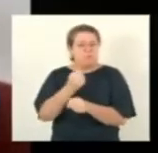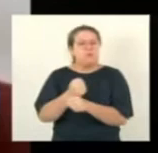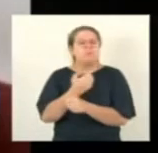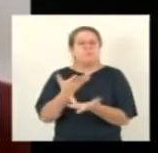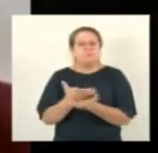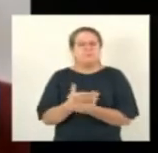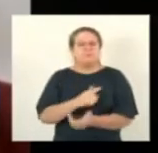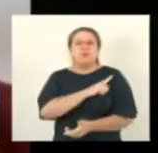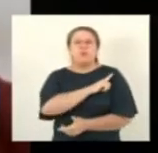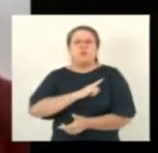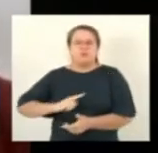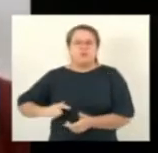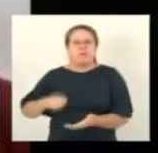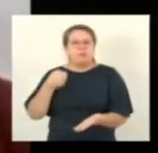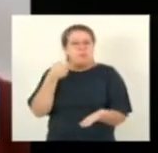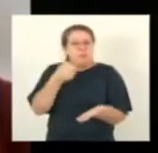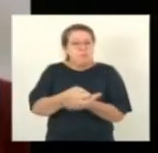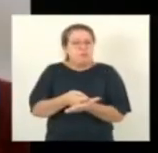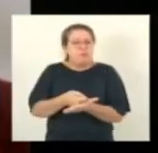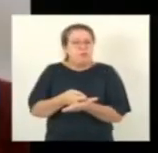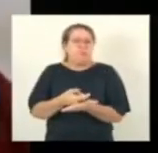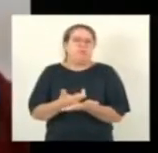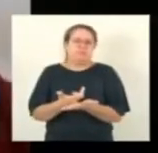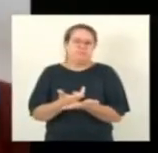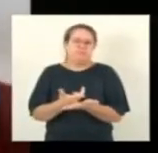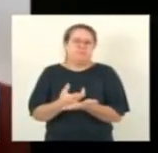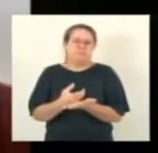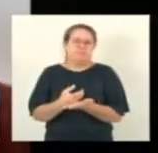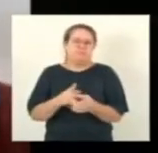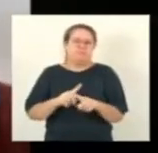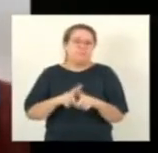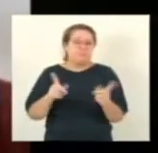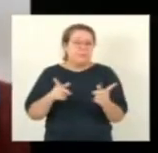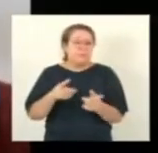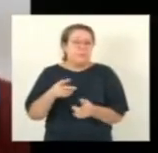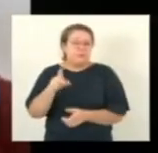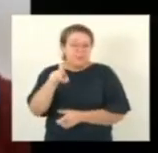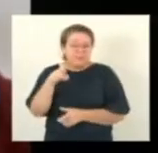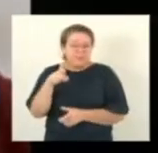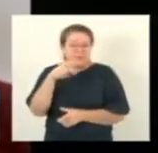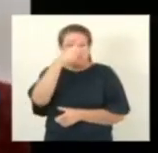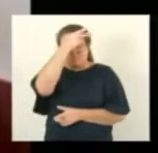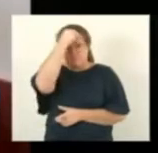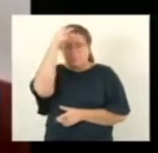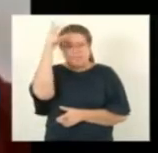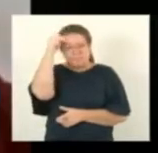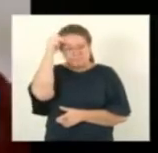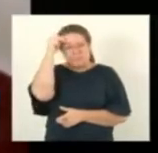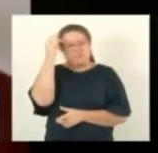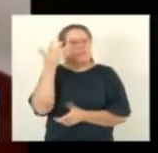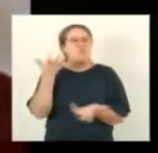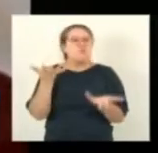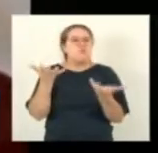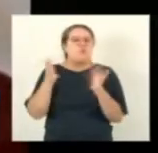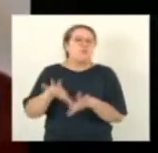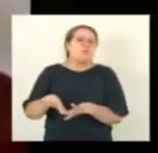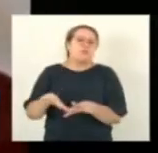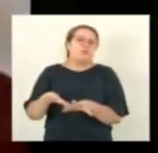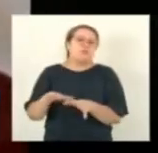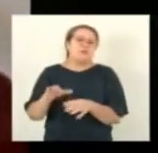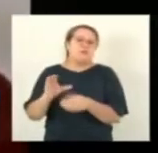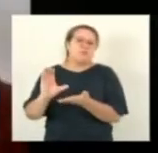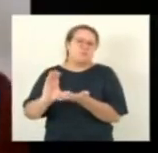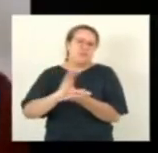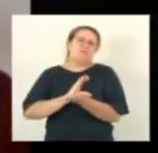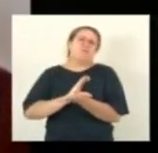que o governo é obrigado a pagar. No entanto, a ex-prefeita municipal não quis receber esse recurso